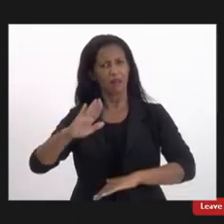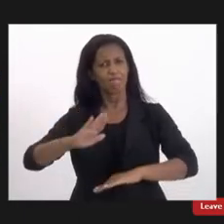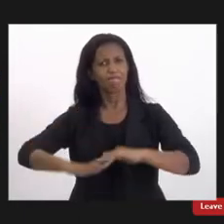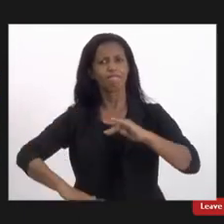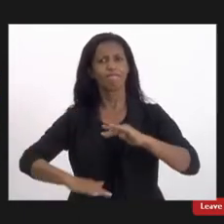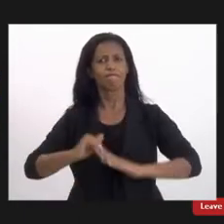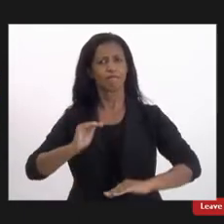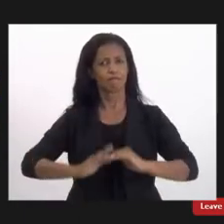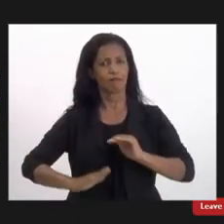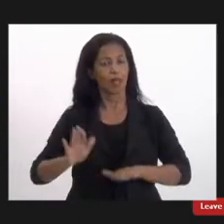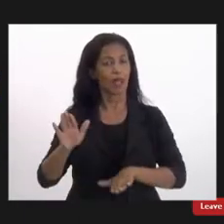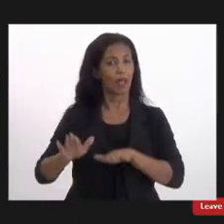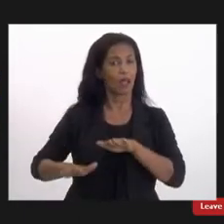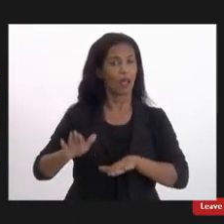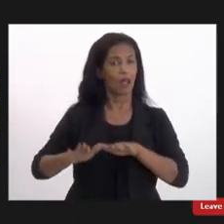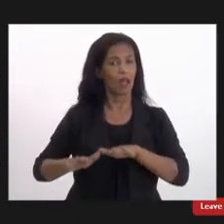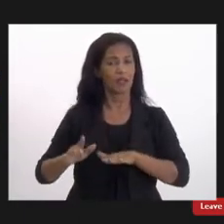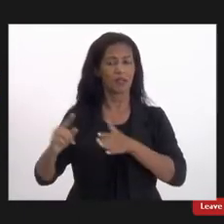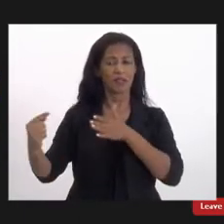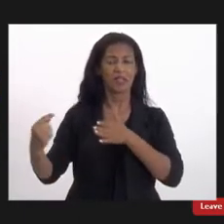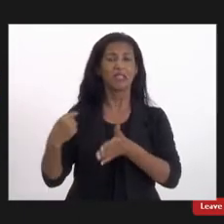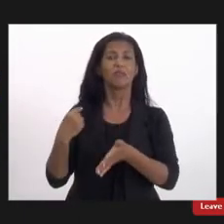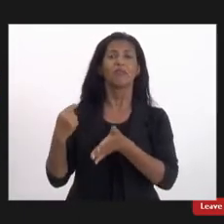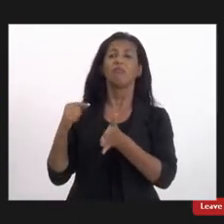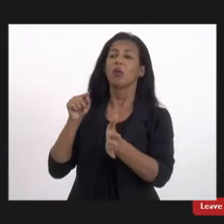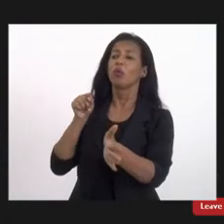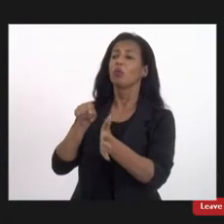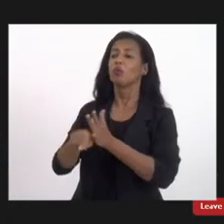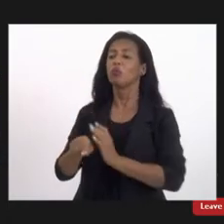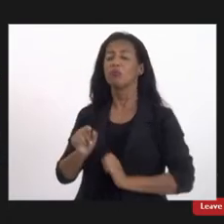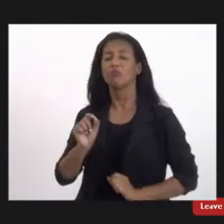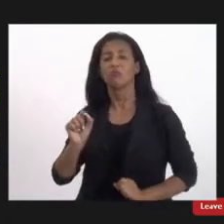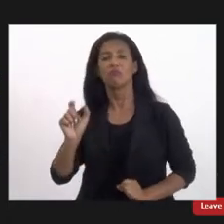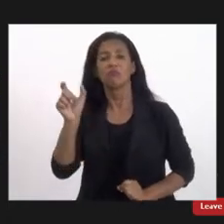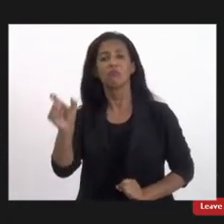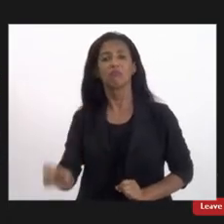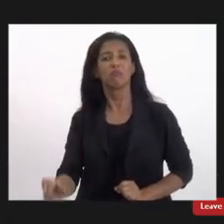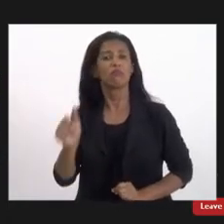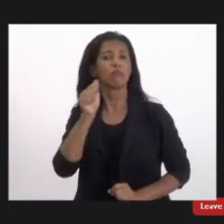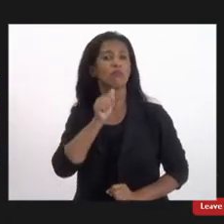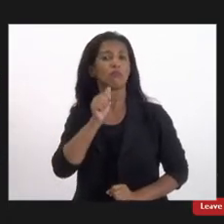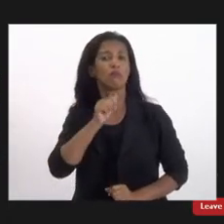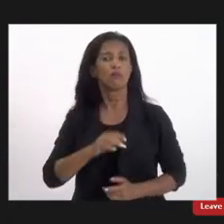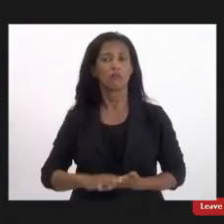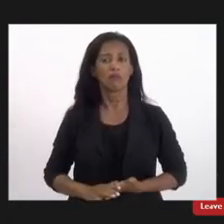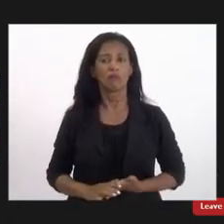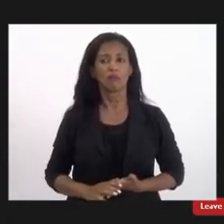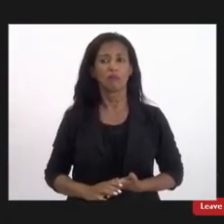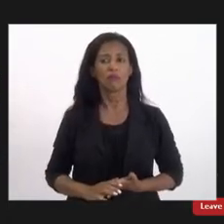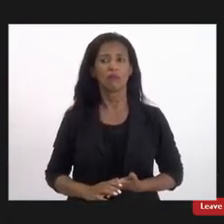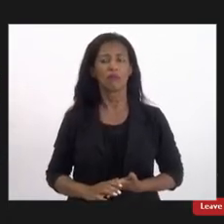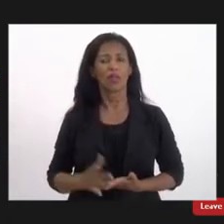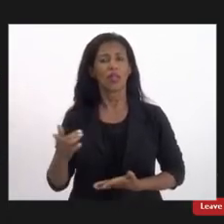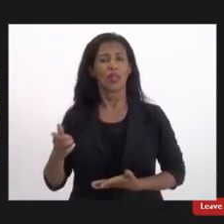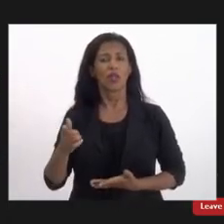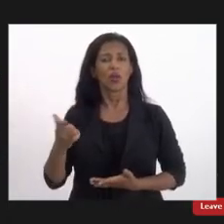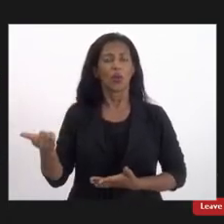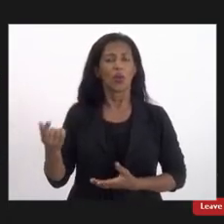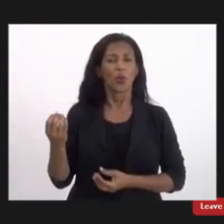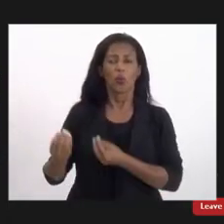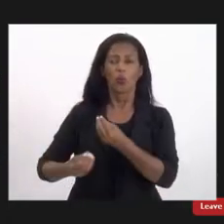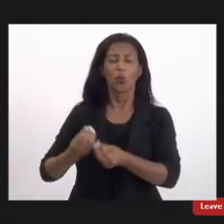muitas vezes eles perguntam para as mulheres diminuindo as condições